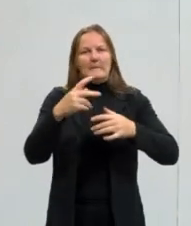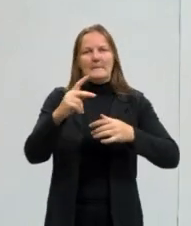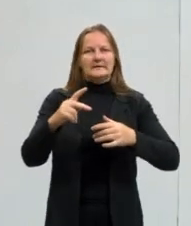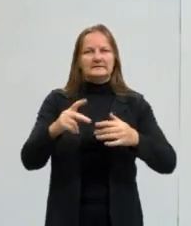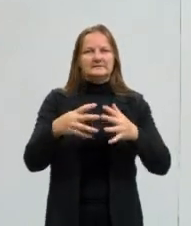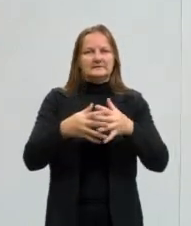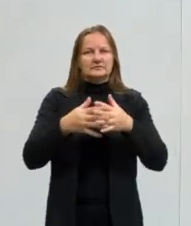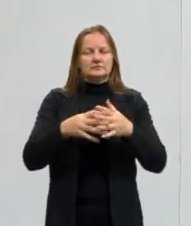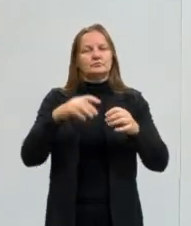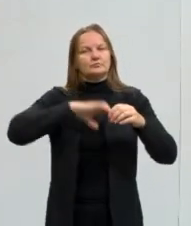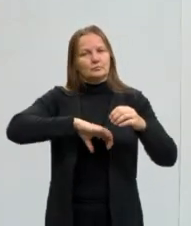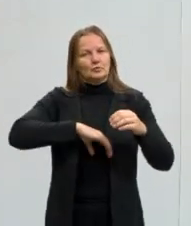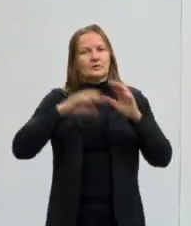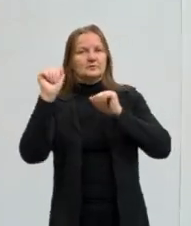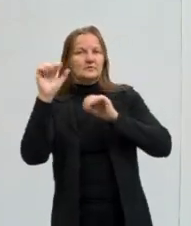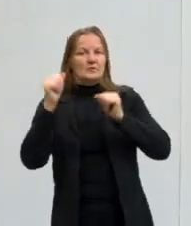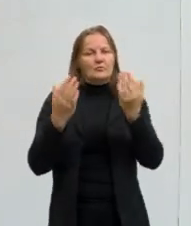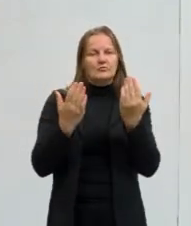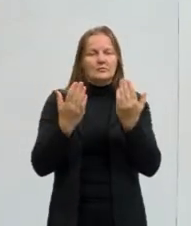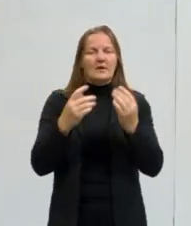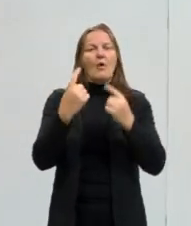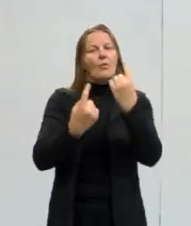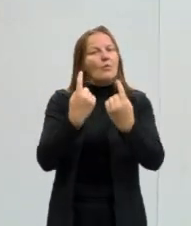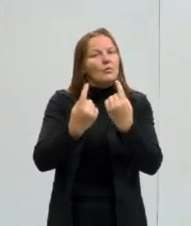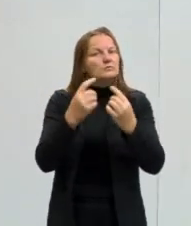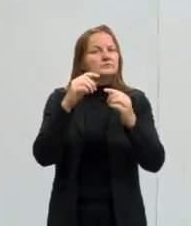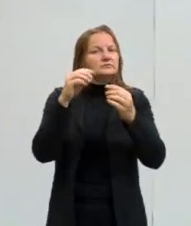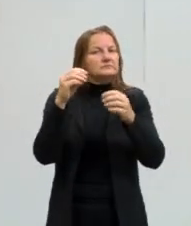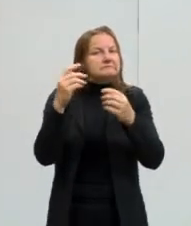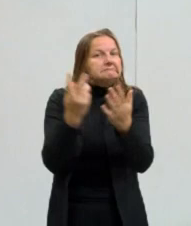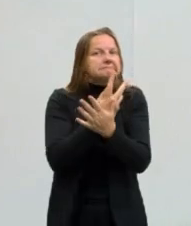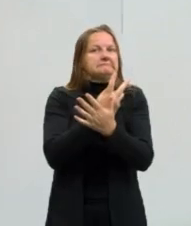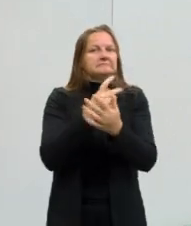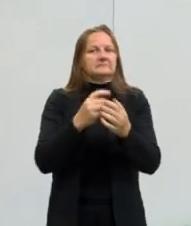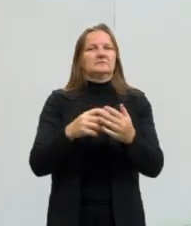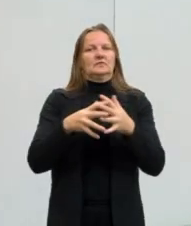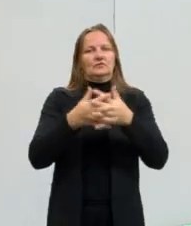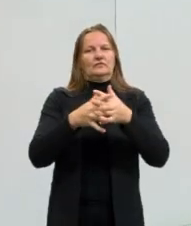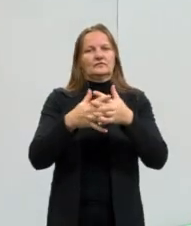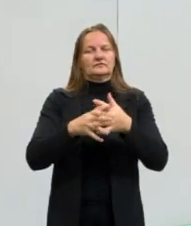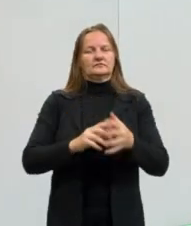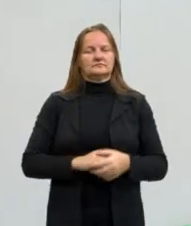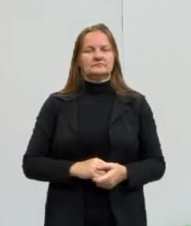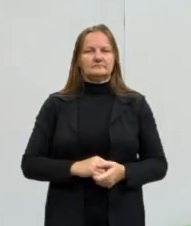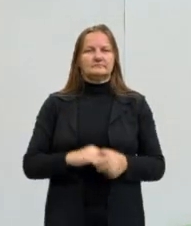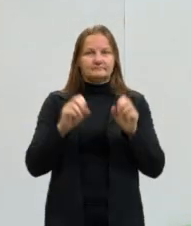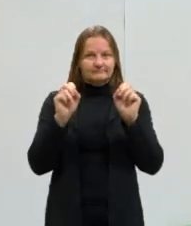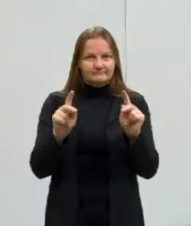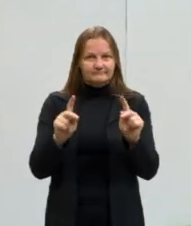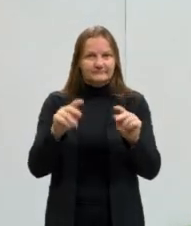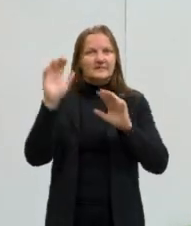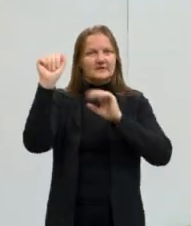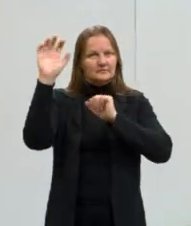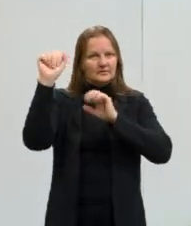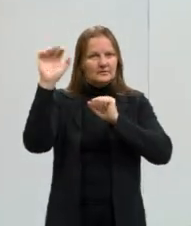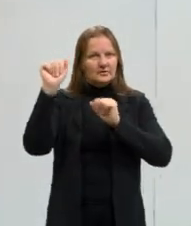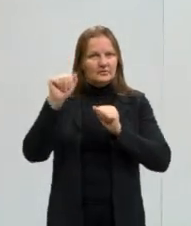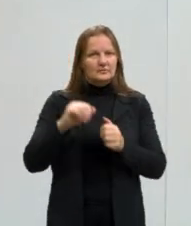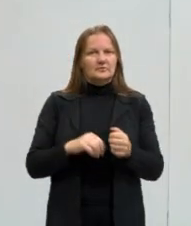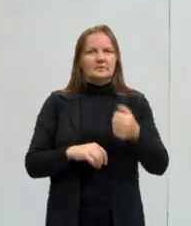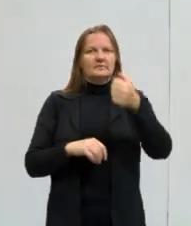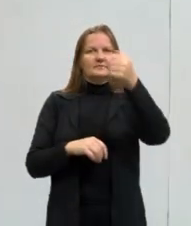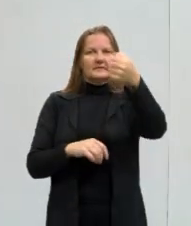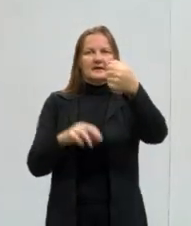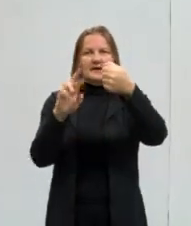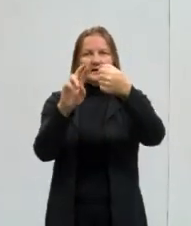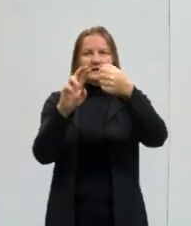entre o português e o espanhol, alguns acabam se confundindo, certo? Então, língua espanhola, os verbos